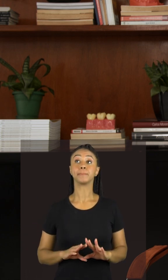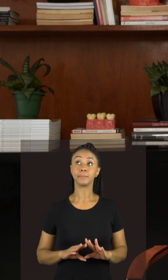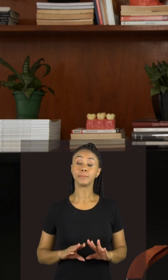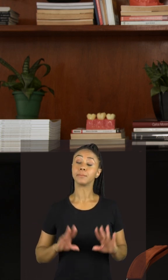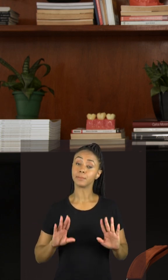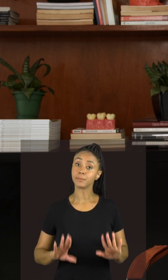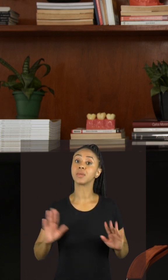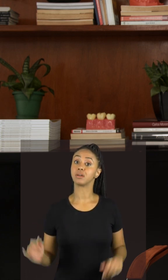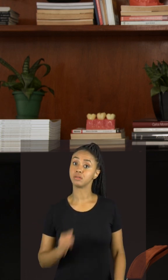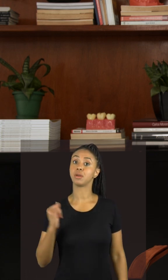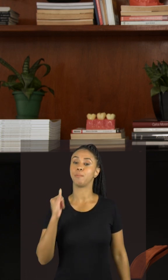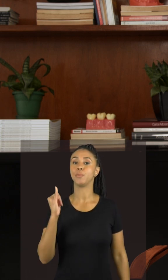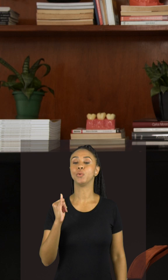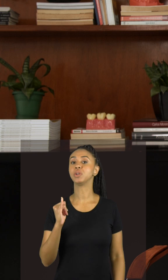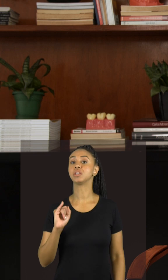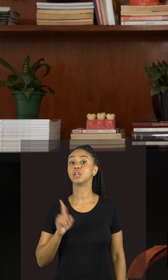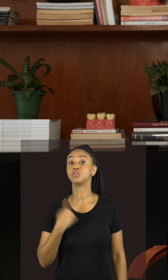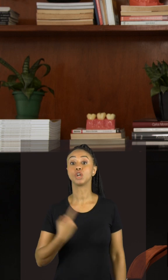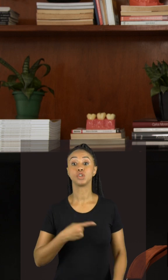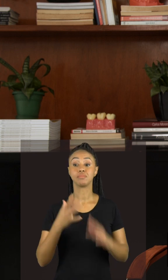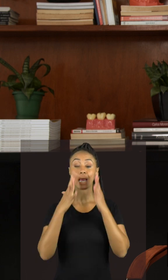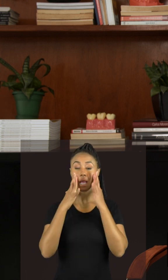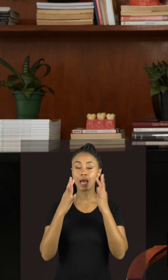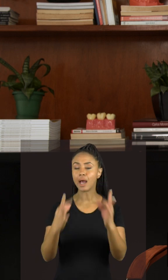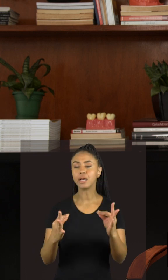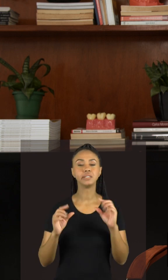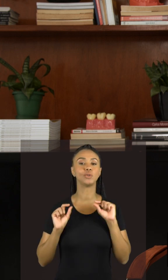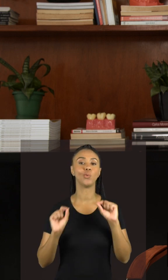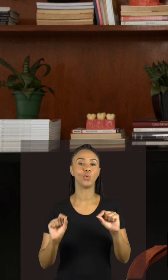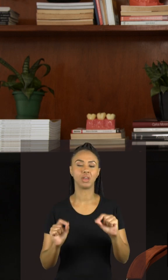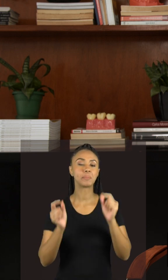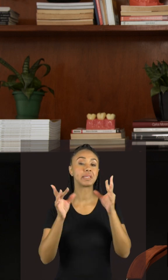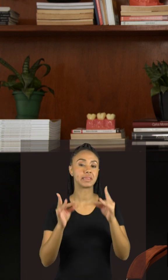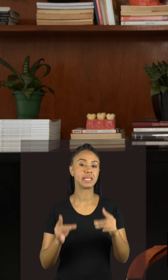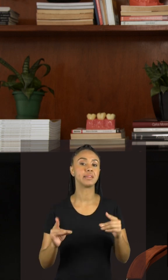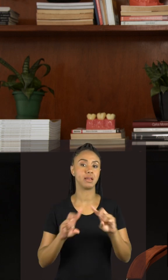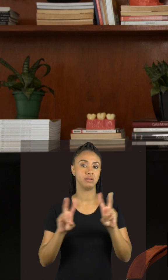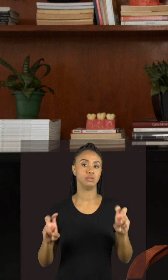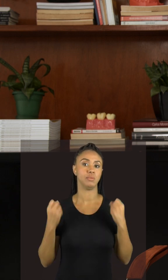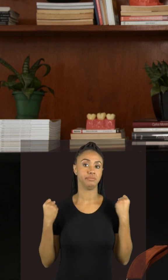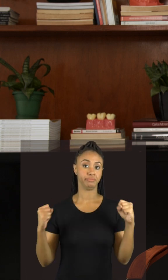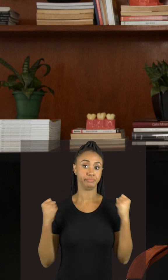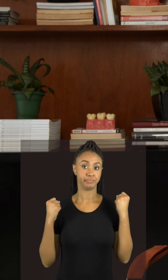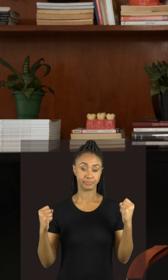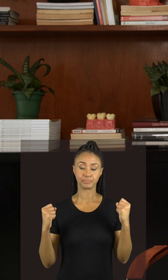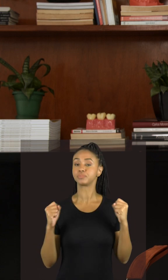sempre nos atentar para um detalhe relacionado à atividade física.